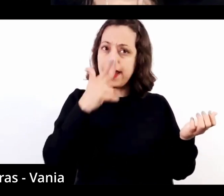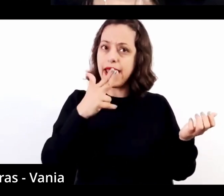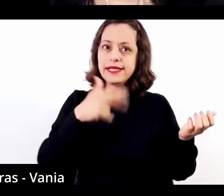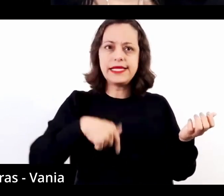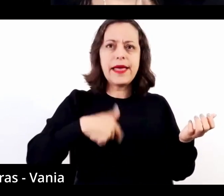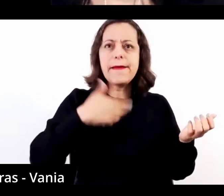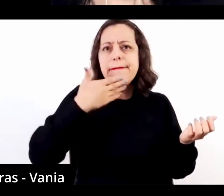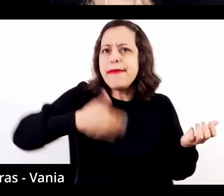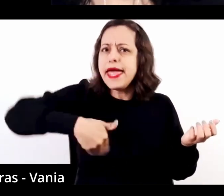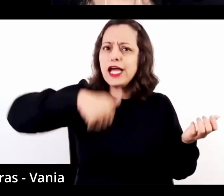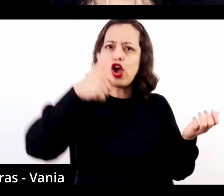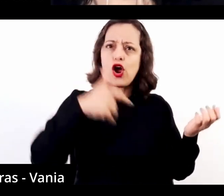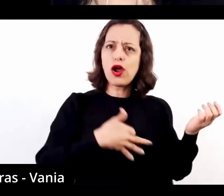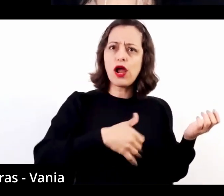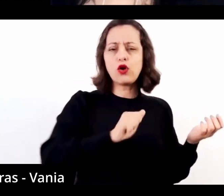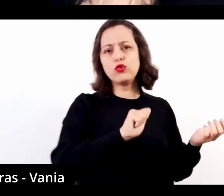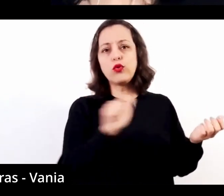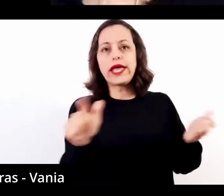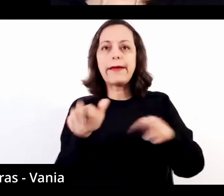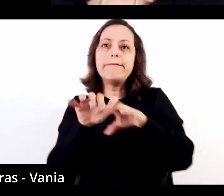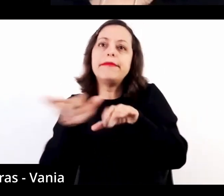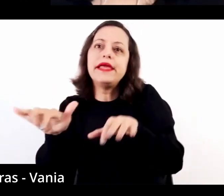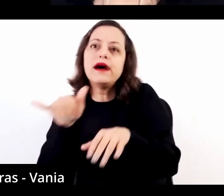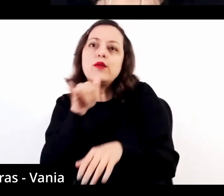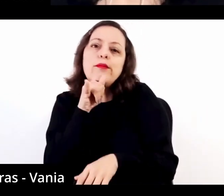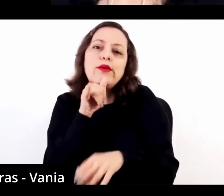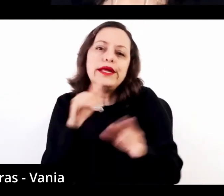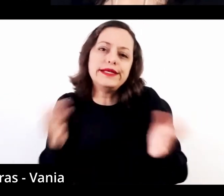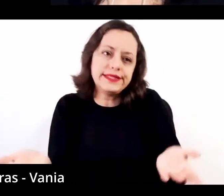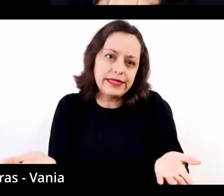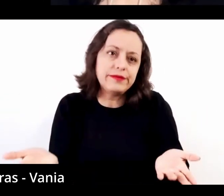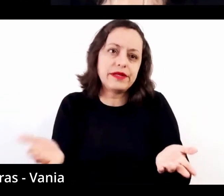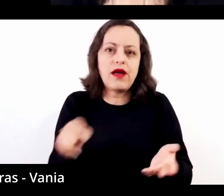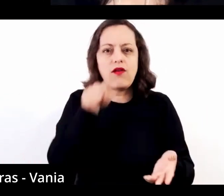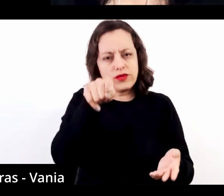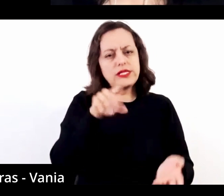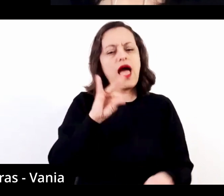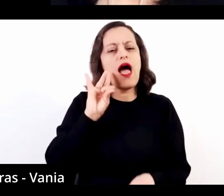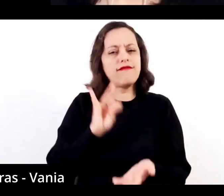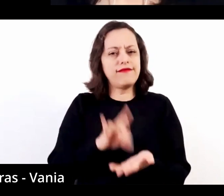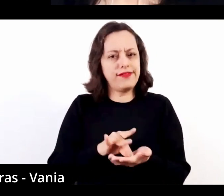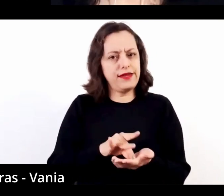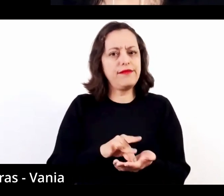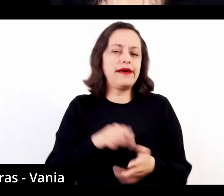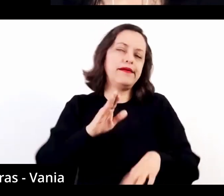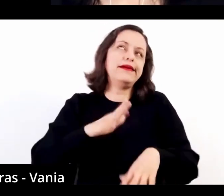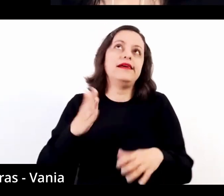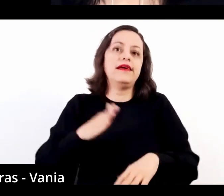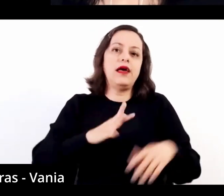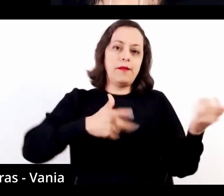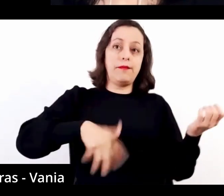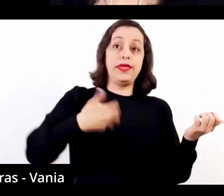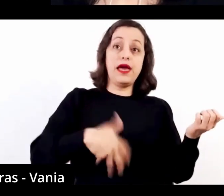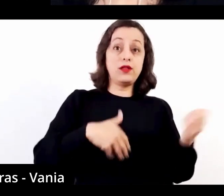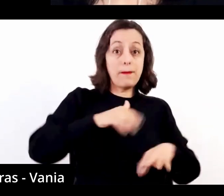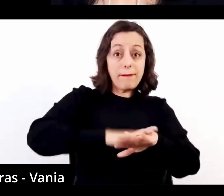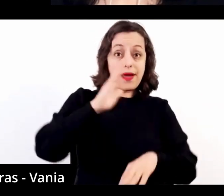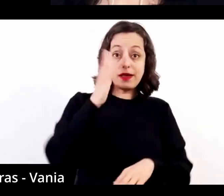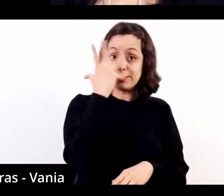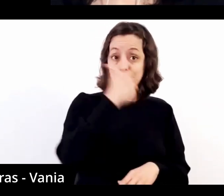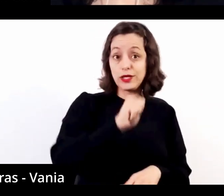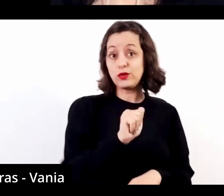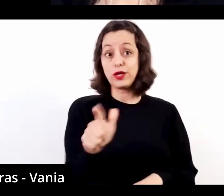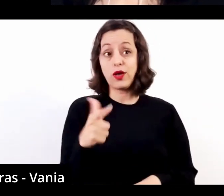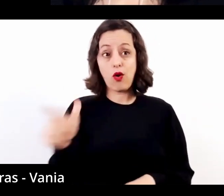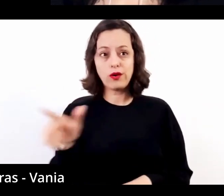suas cordas do que nos instrumentos originais, e é o caso, conforme você afirma, dessas obras que o Curatolo traz,